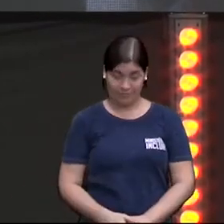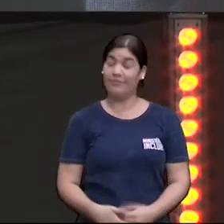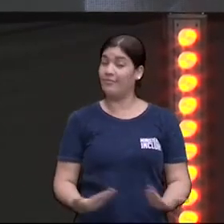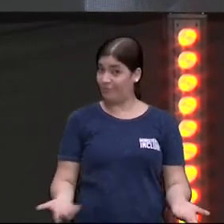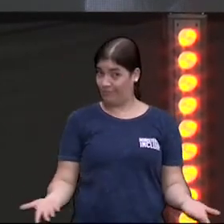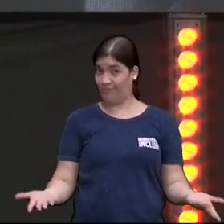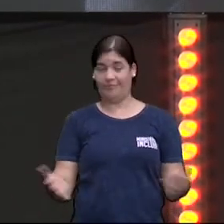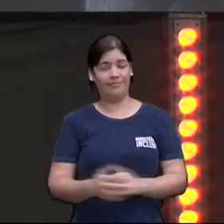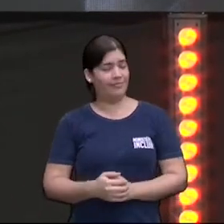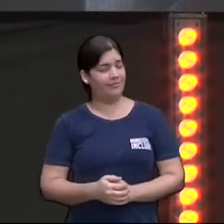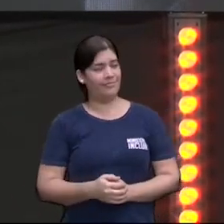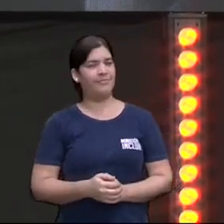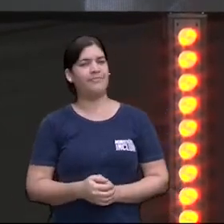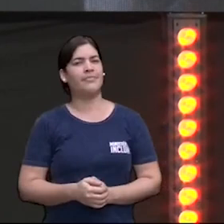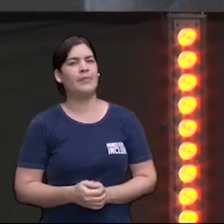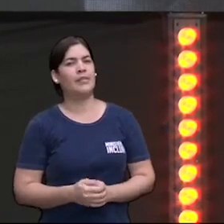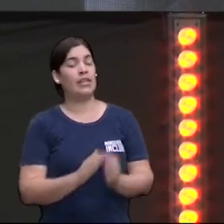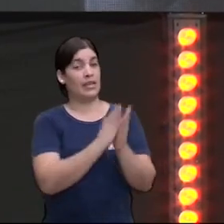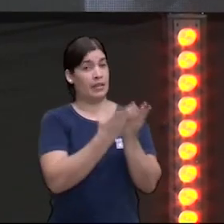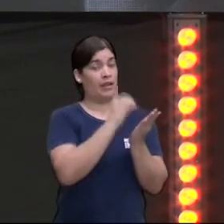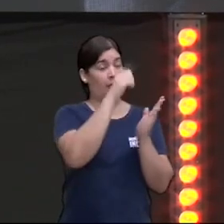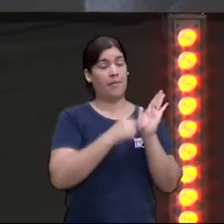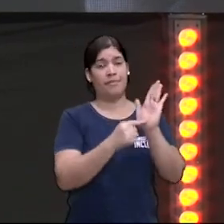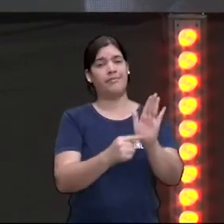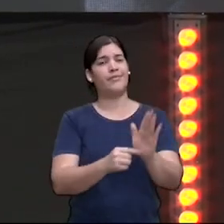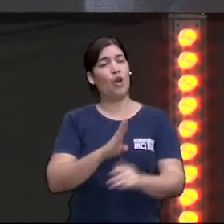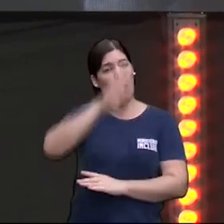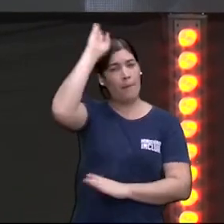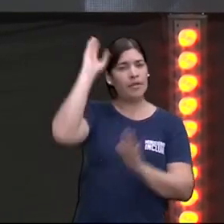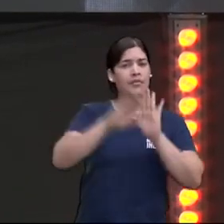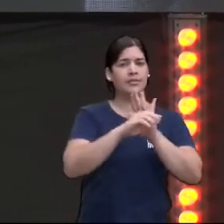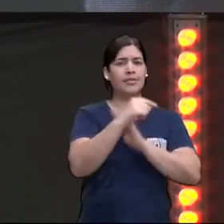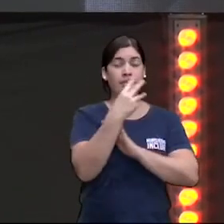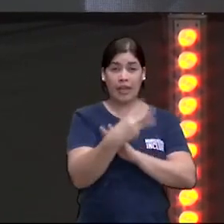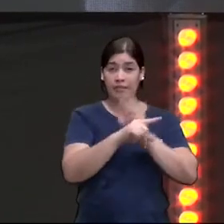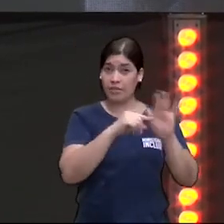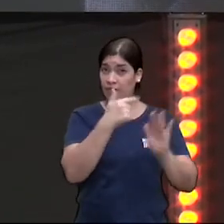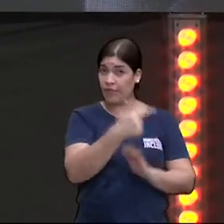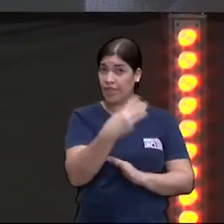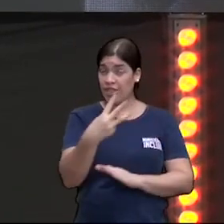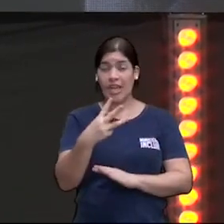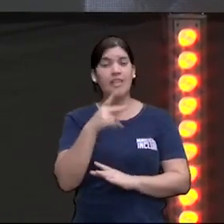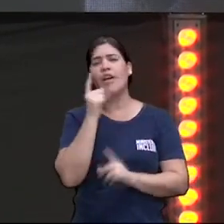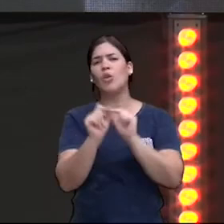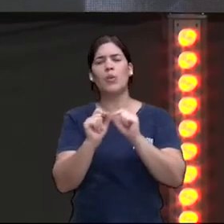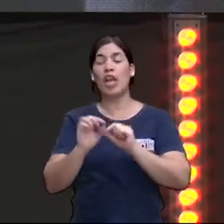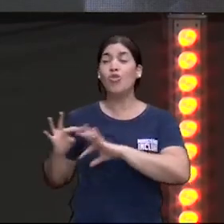Gente, a Bíblia diz em Romanos 3, 23, todos pecaram e estão